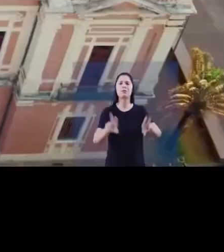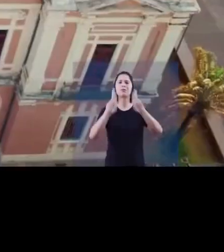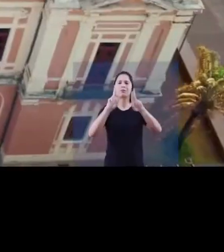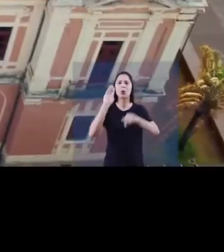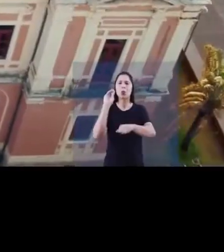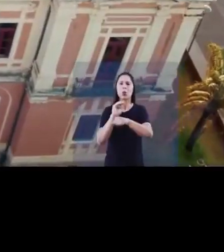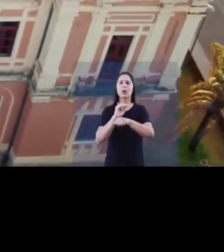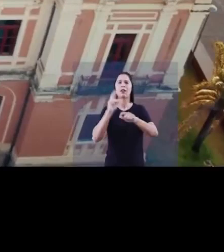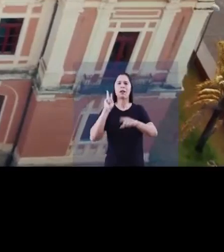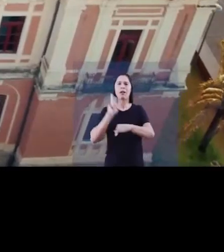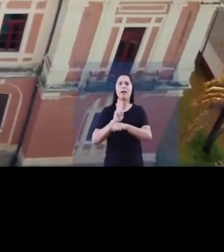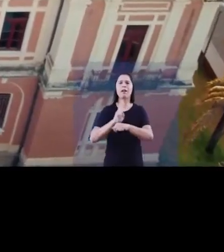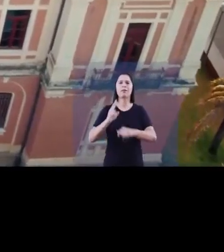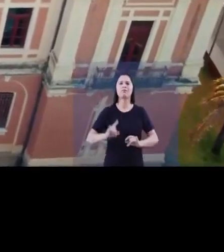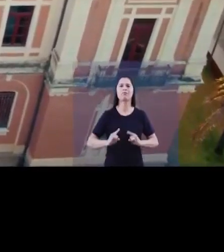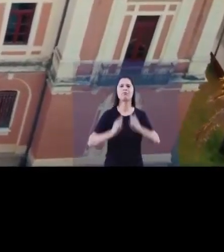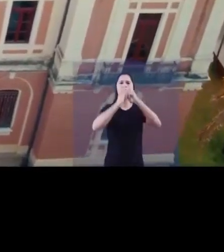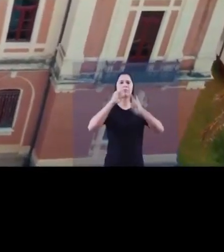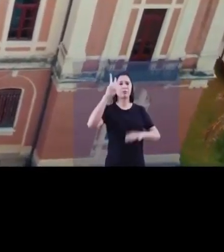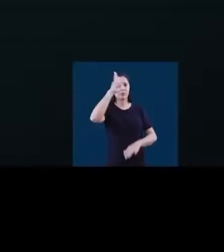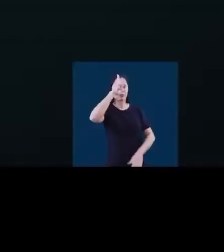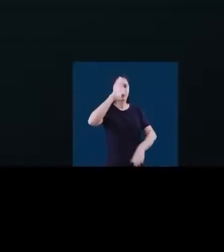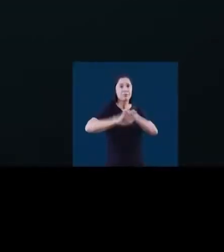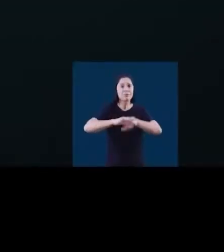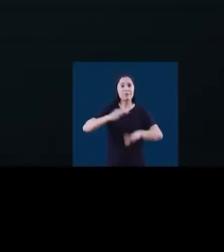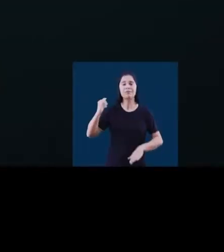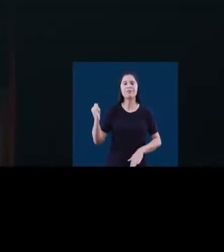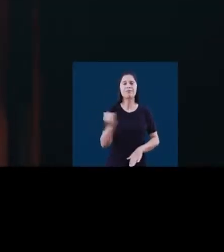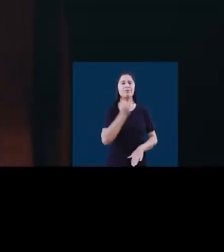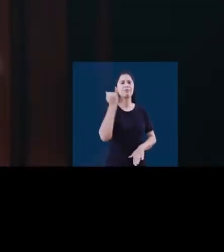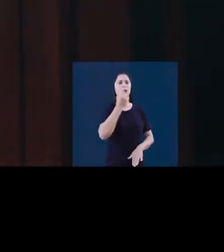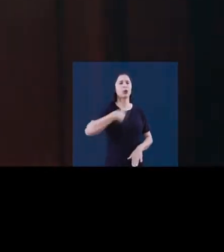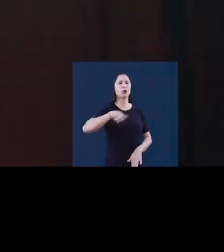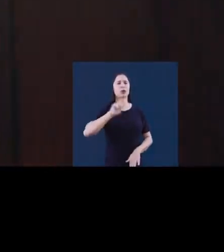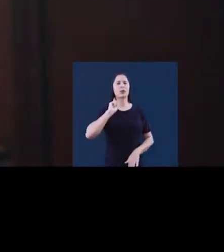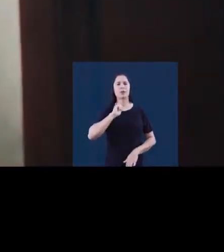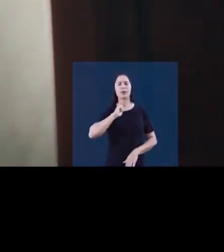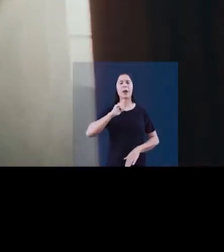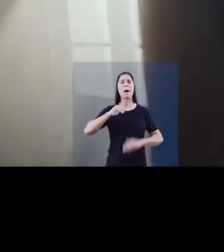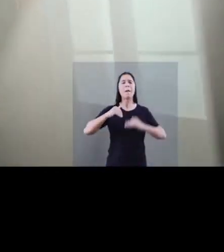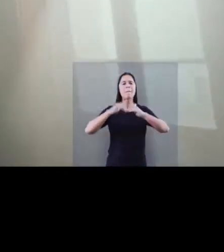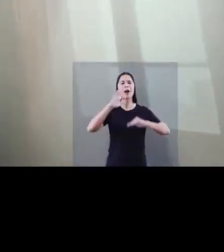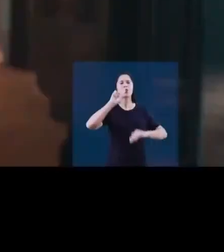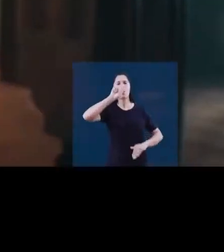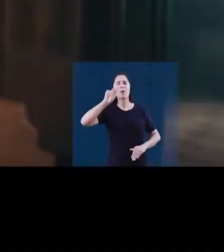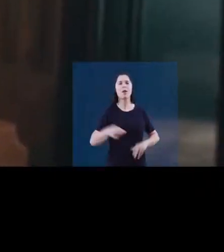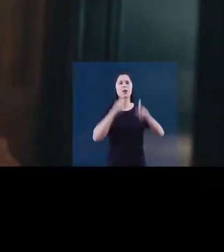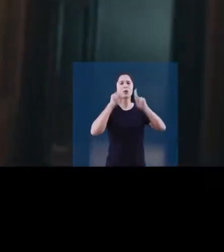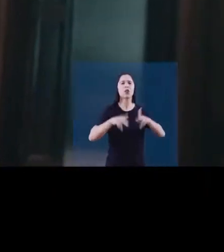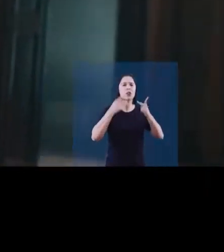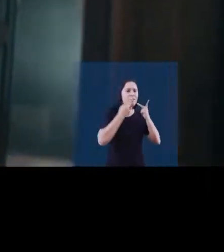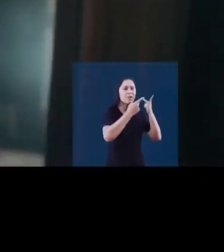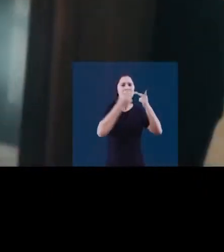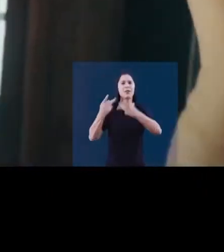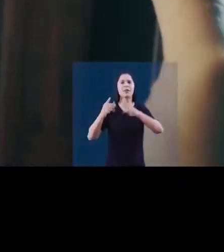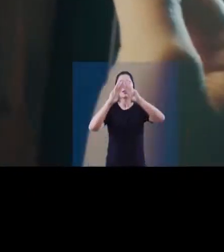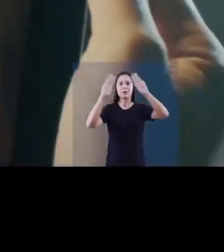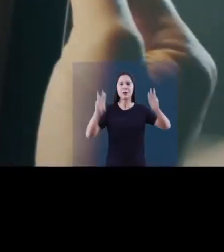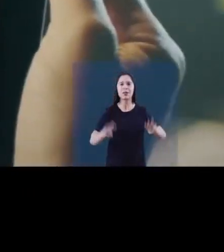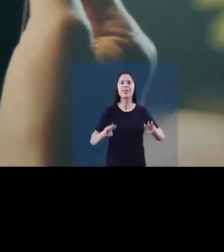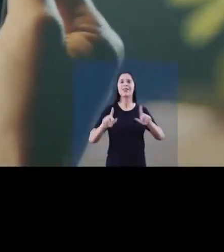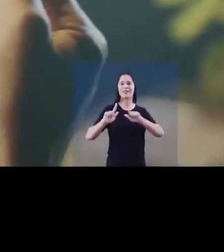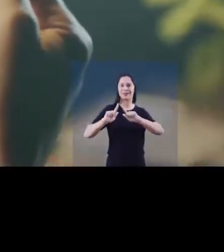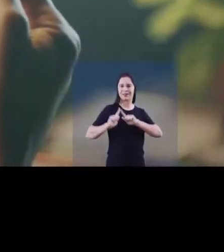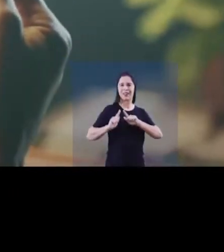edificações históricas mais importantes do nosso estado. Mais de um milhão de pessoas já passaram pelo museu,